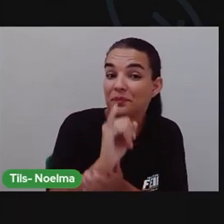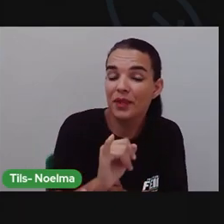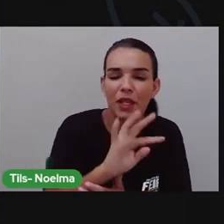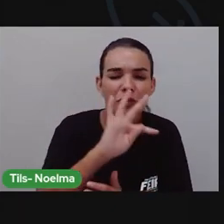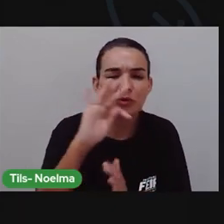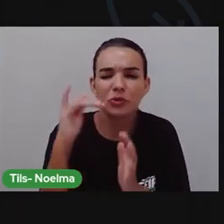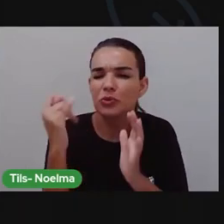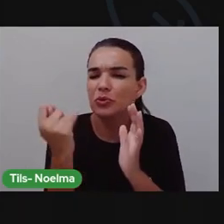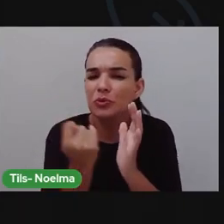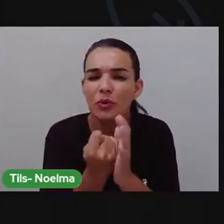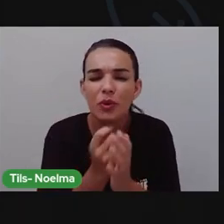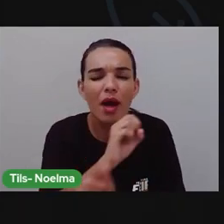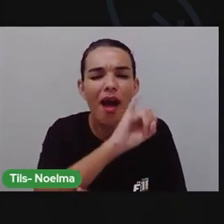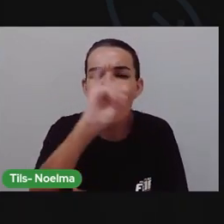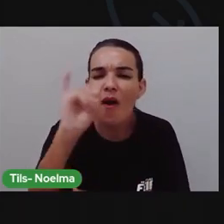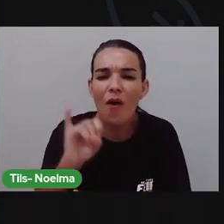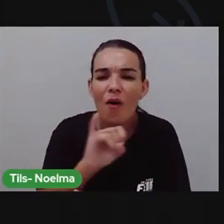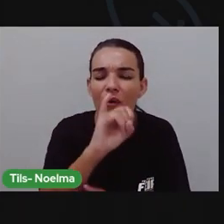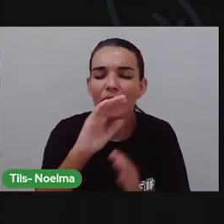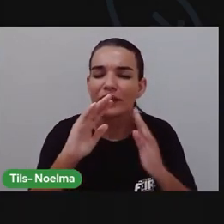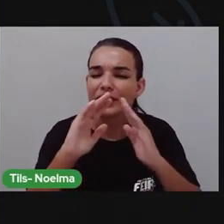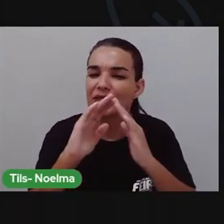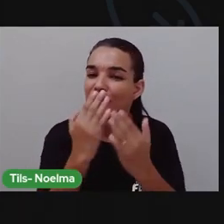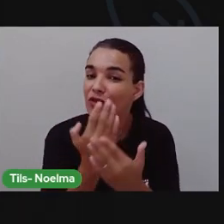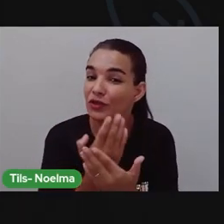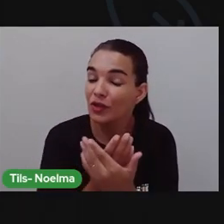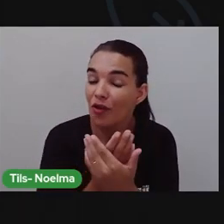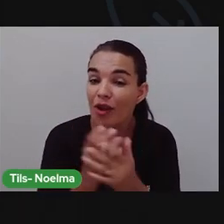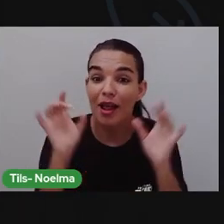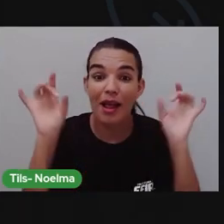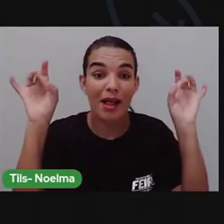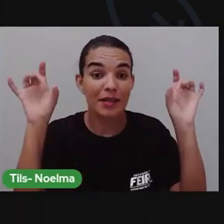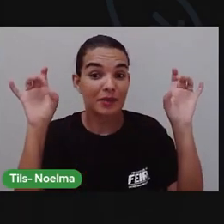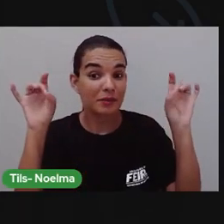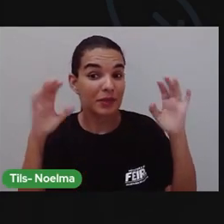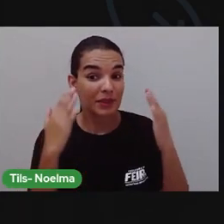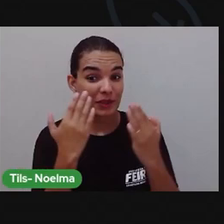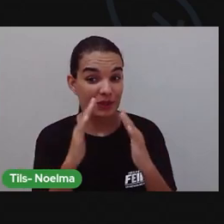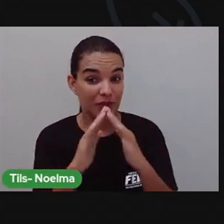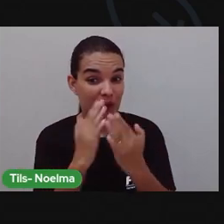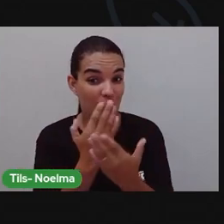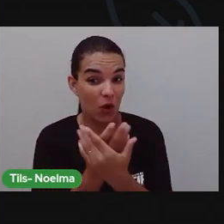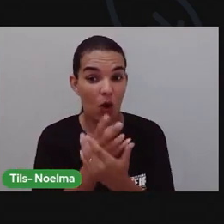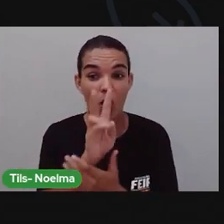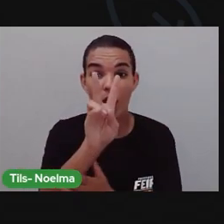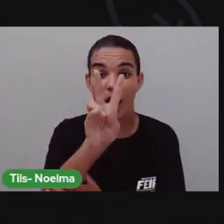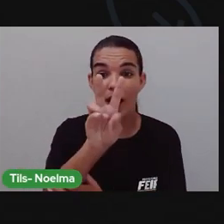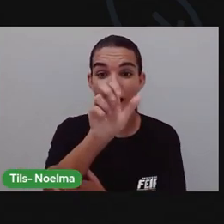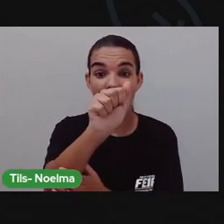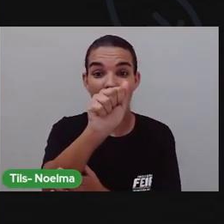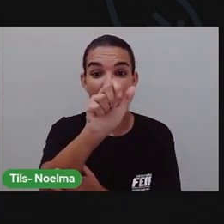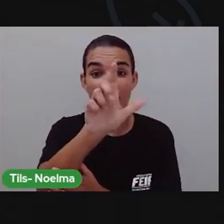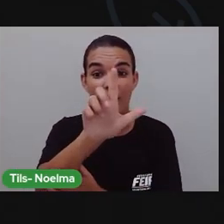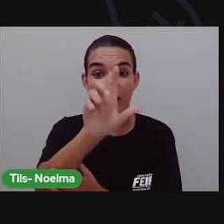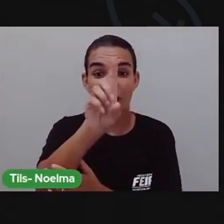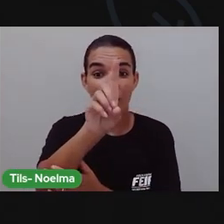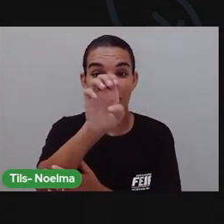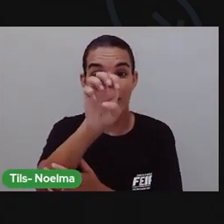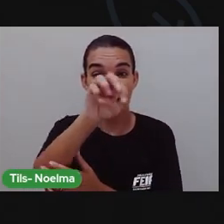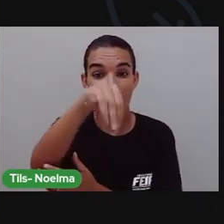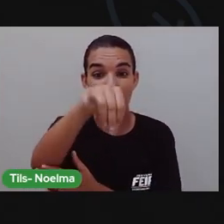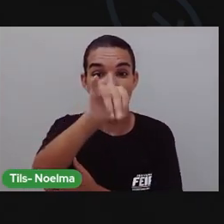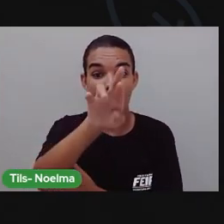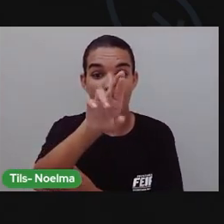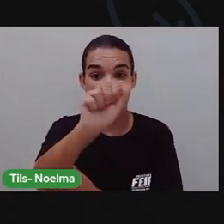escolas de Feira de Santana, em especial a Valdemira Alves de